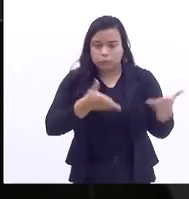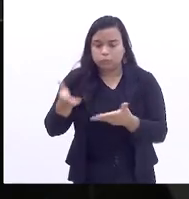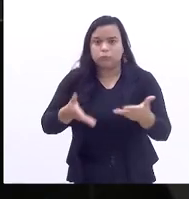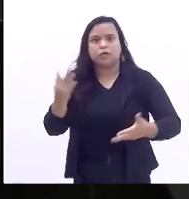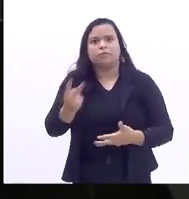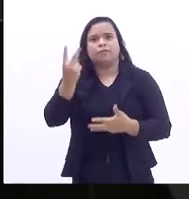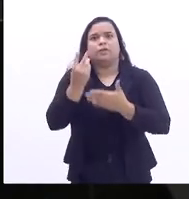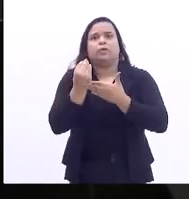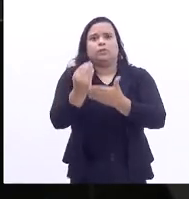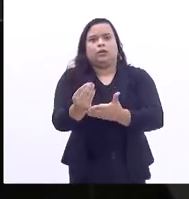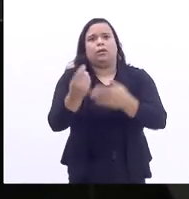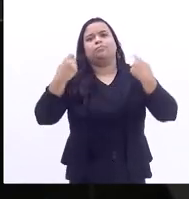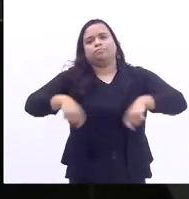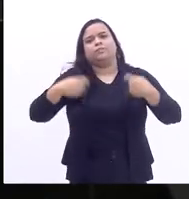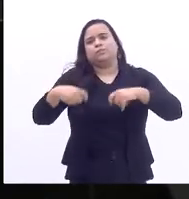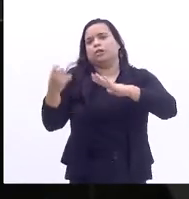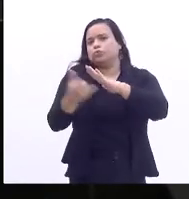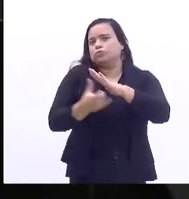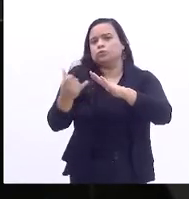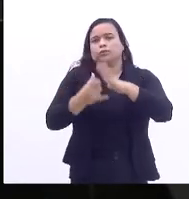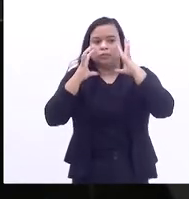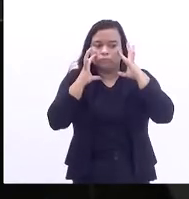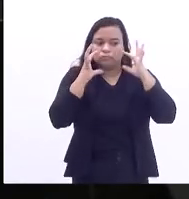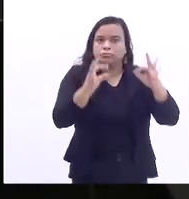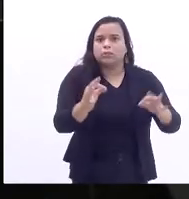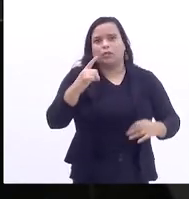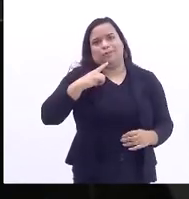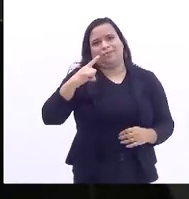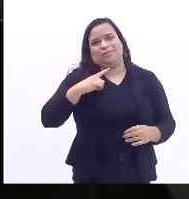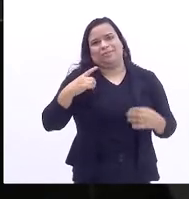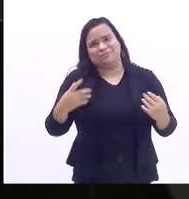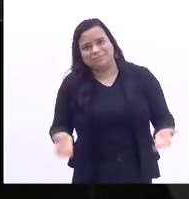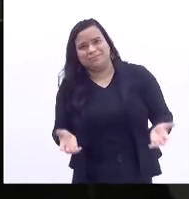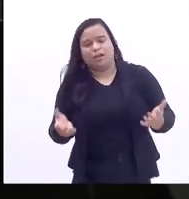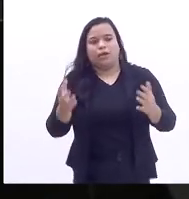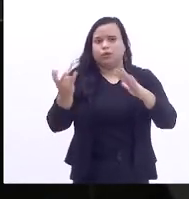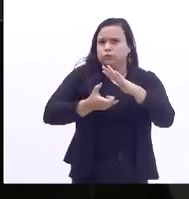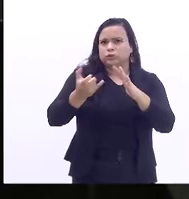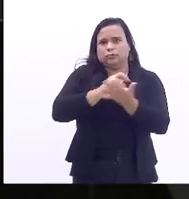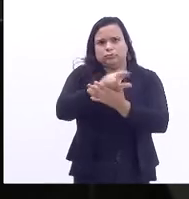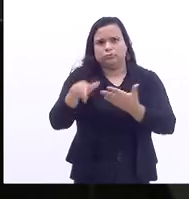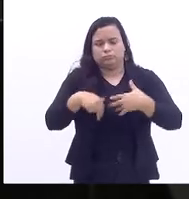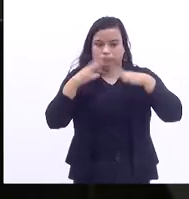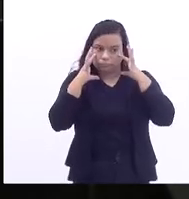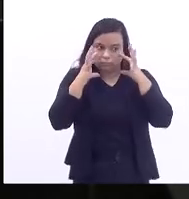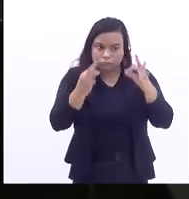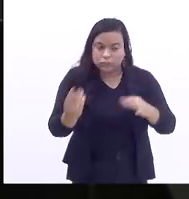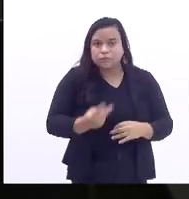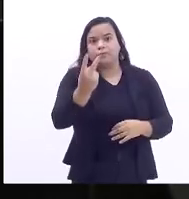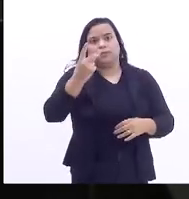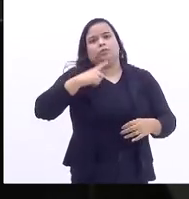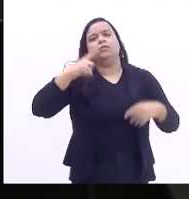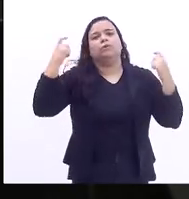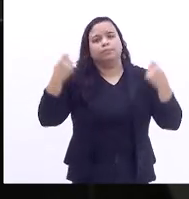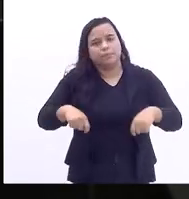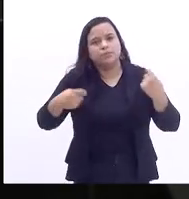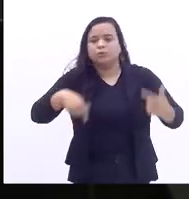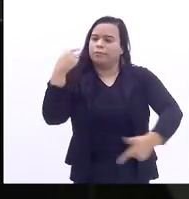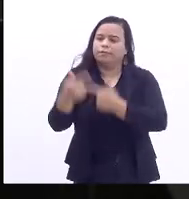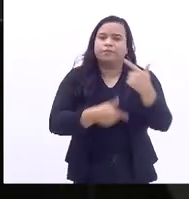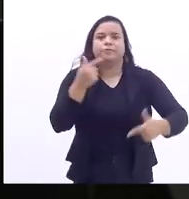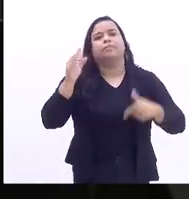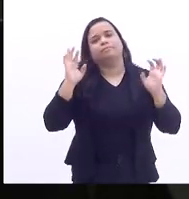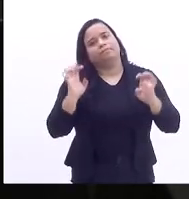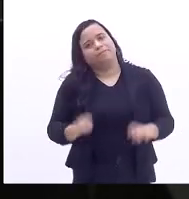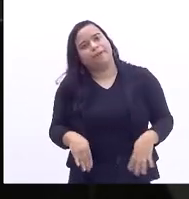valorizar as instituições. E, para valorizar as instituições, elas têm que estar orgânicas e funcionando a